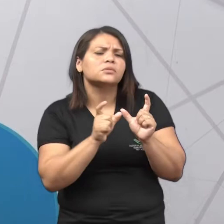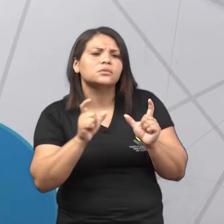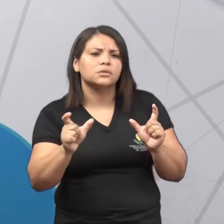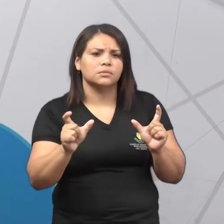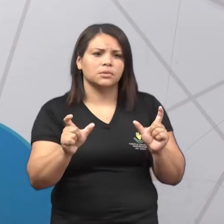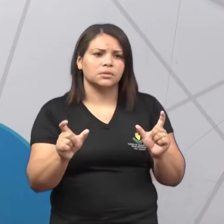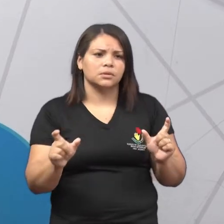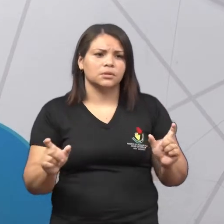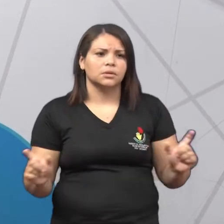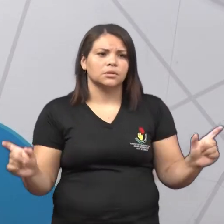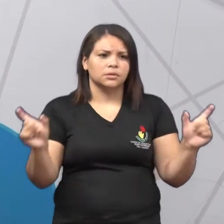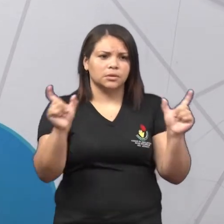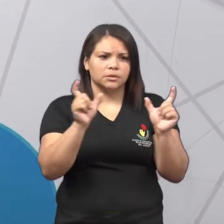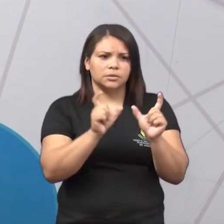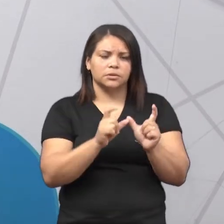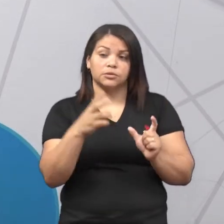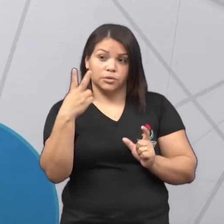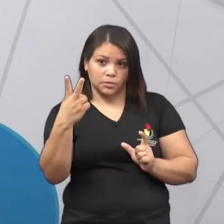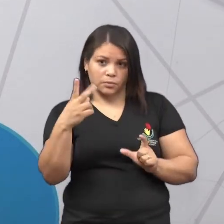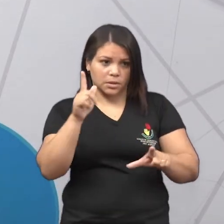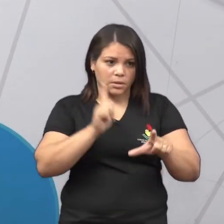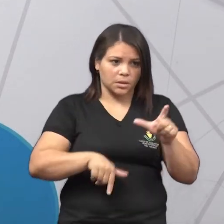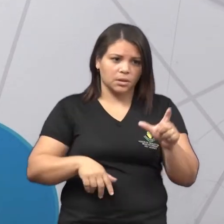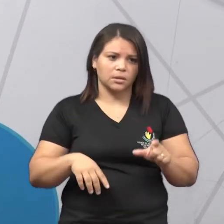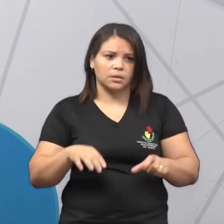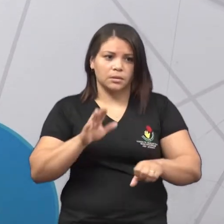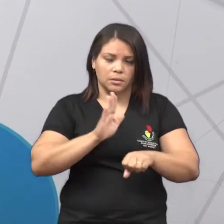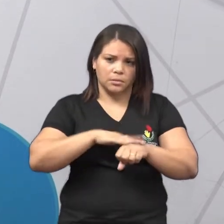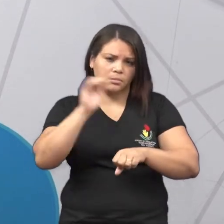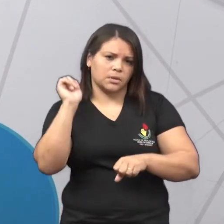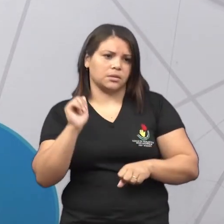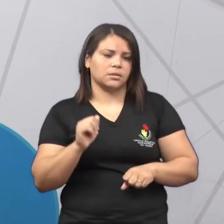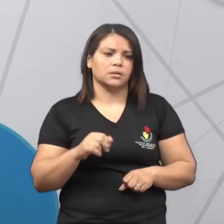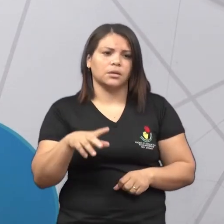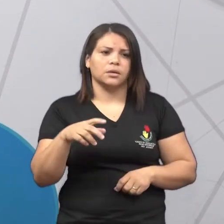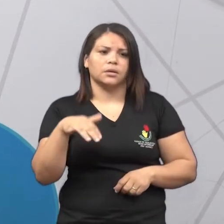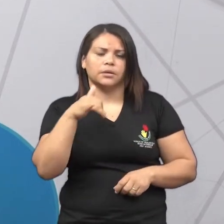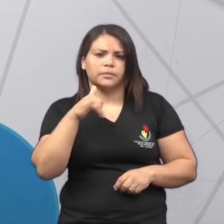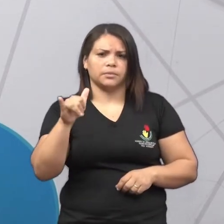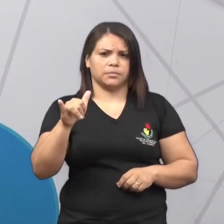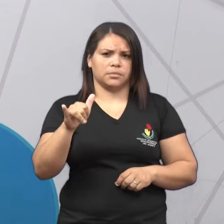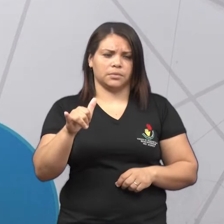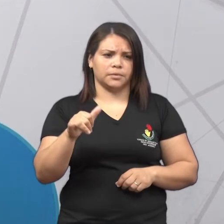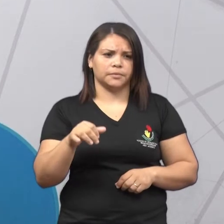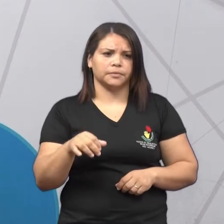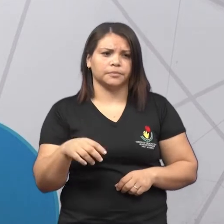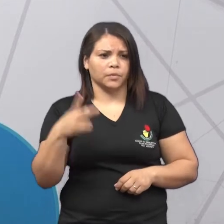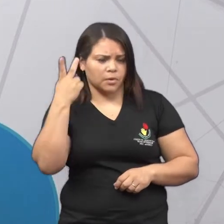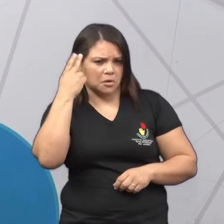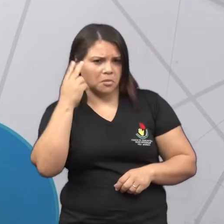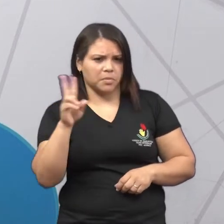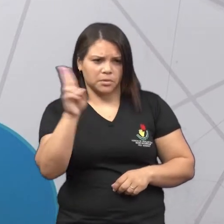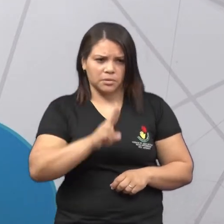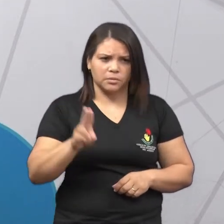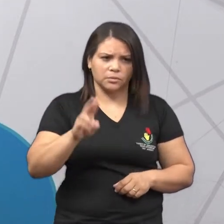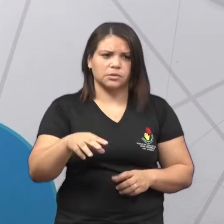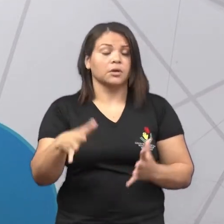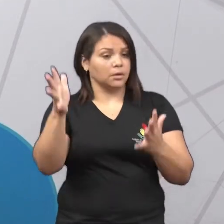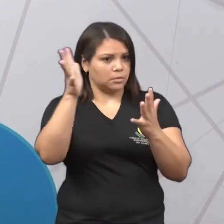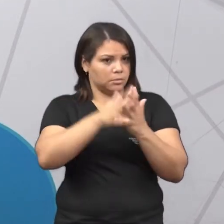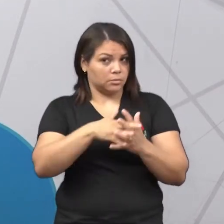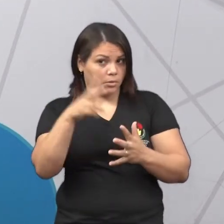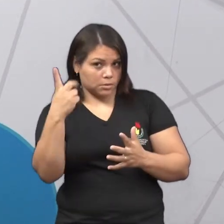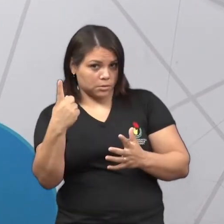Sílabas são a junção de duas ou mais letras que formam um som específico, certo? Normalmente, a gente usa uma